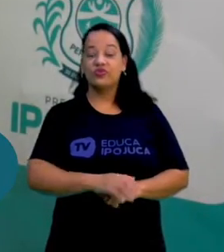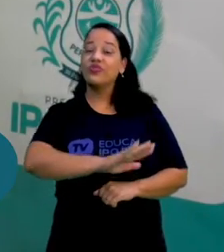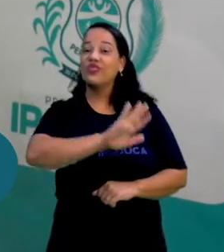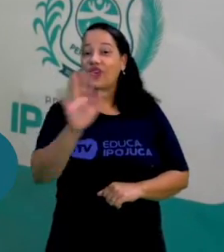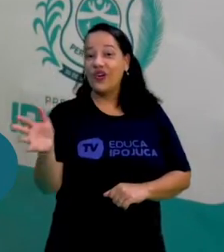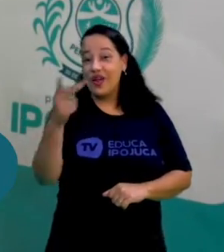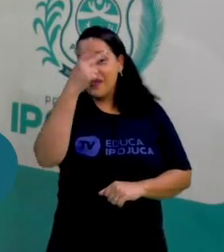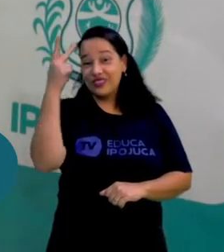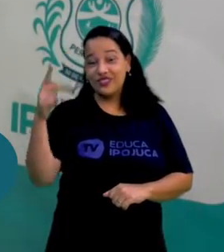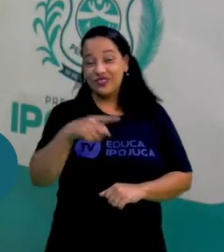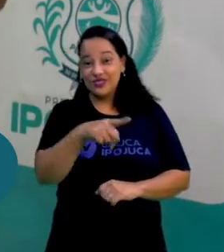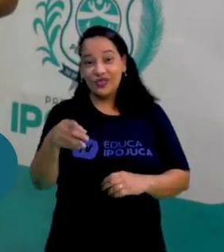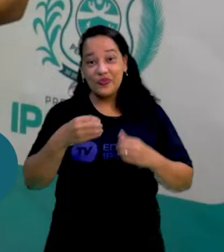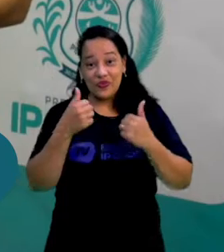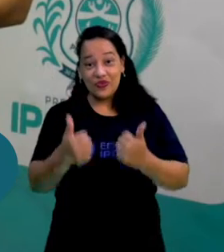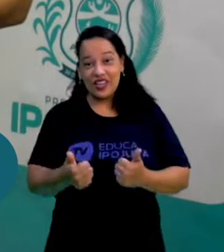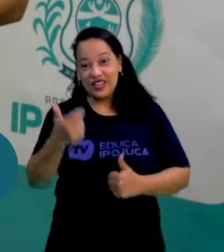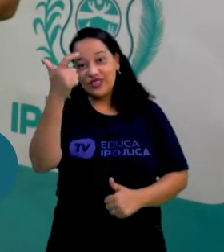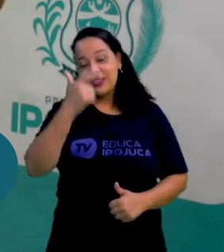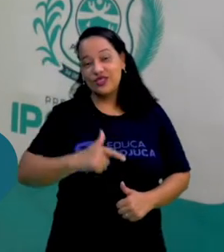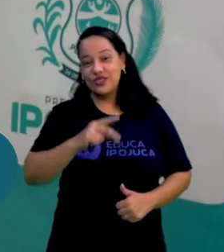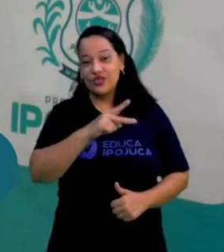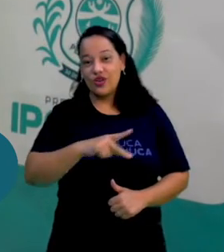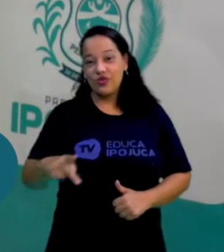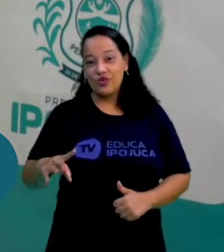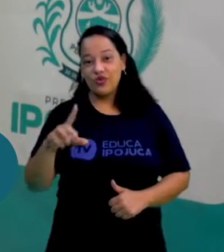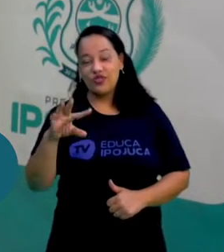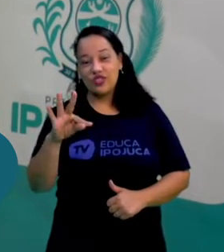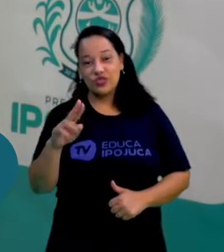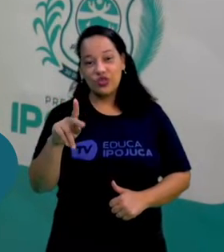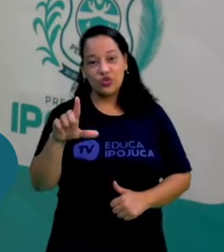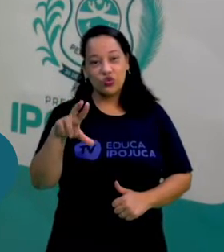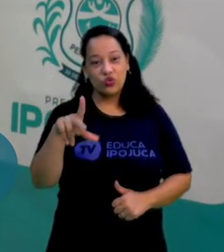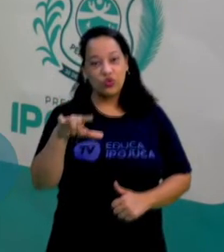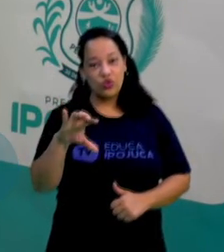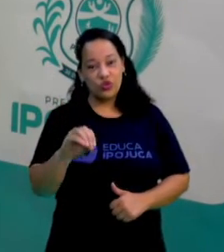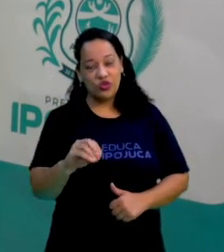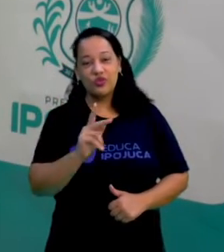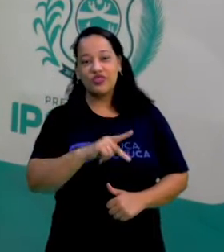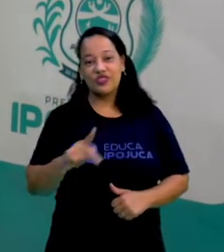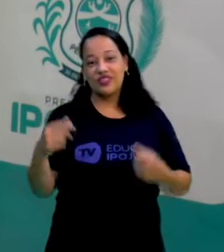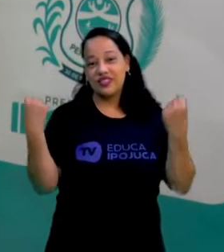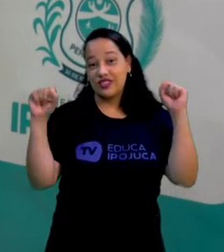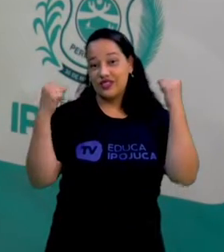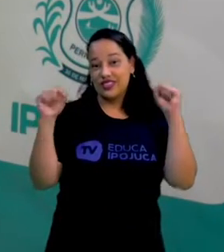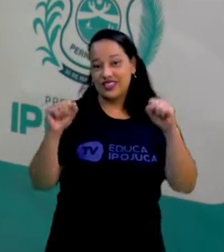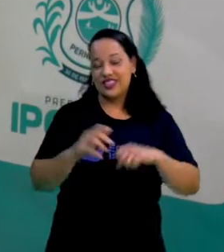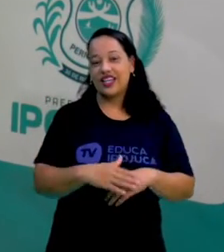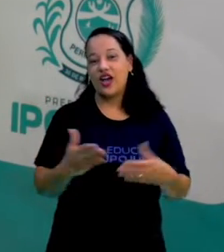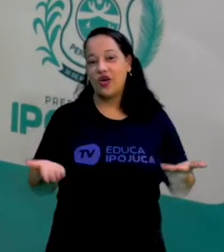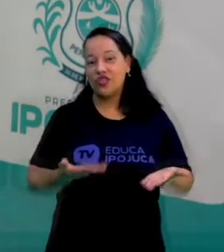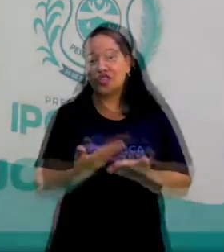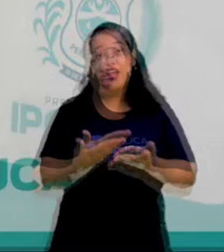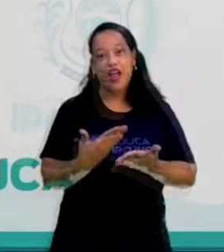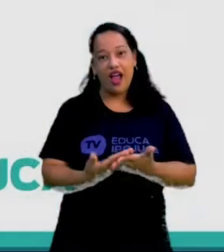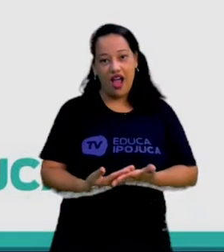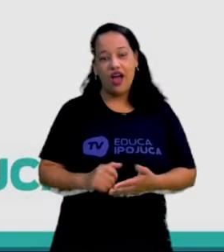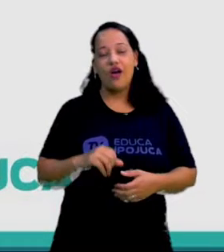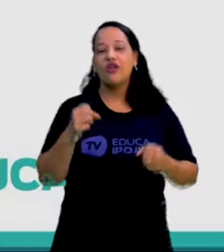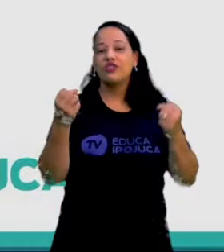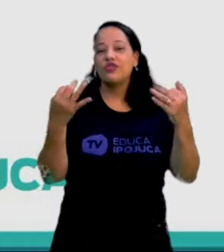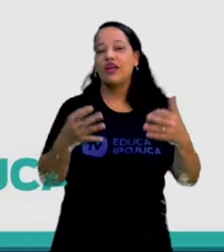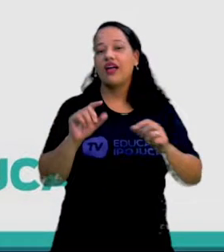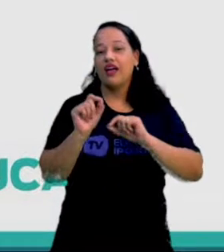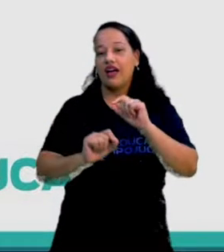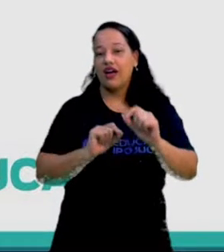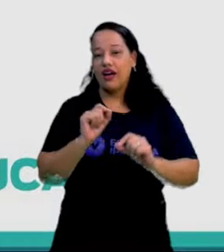Olá pessoal, tudo bom com vocês? Eu sou o professor Túlio, professor de educação física e na aula de hoje nós vamos falar sobre os benefícios